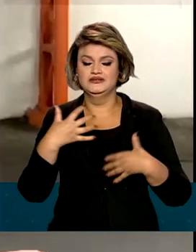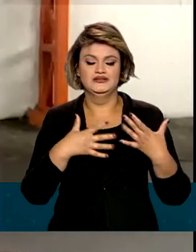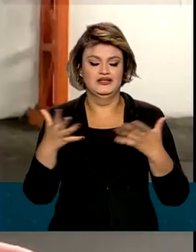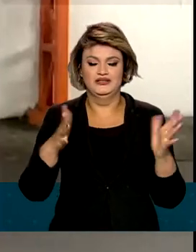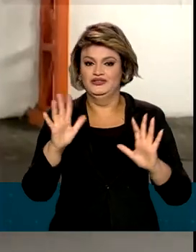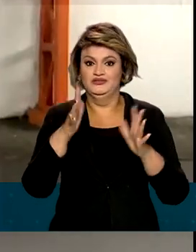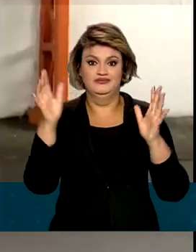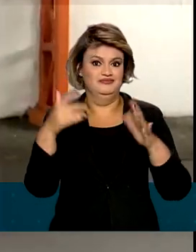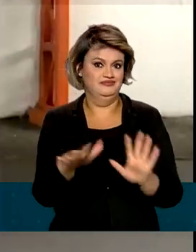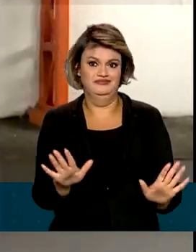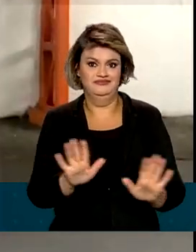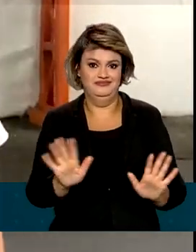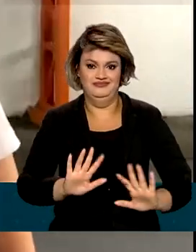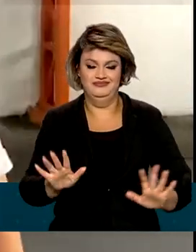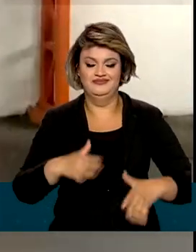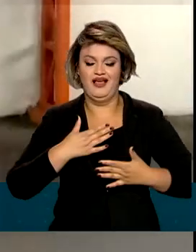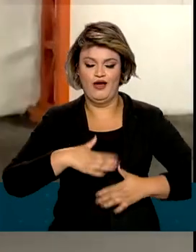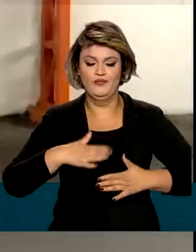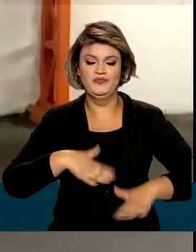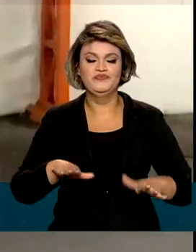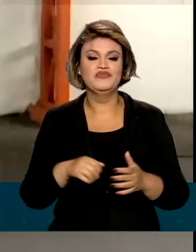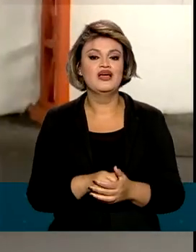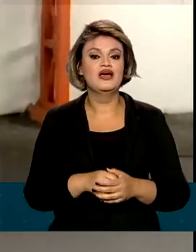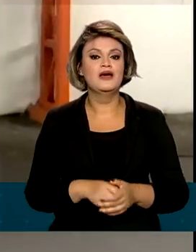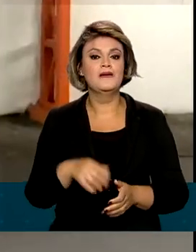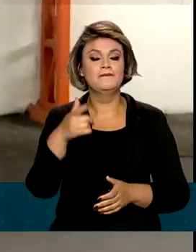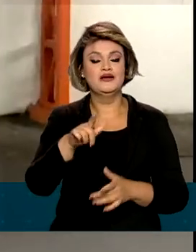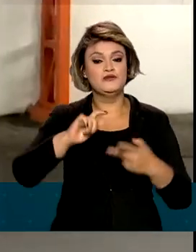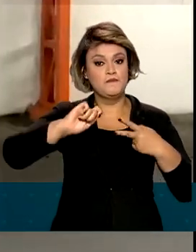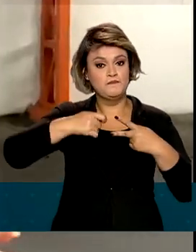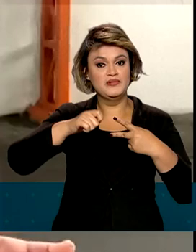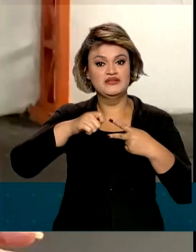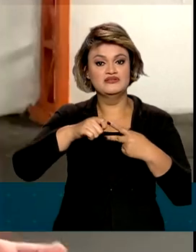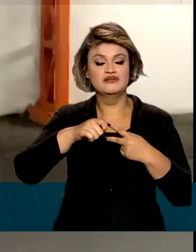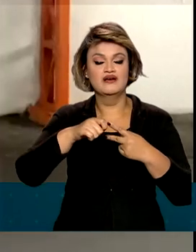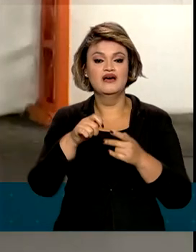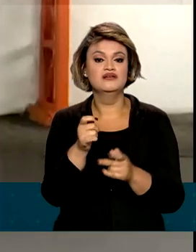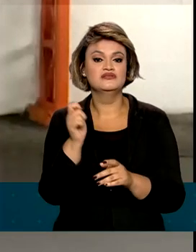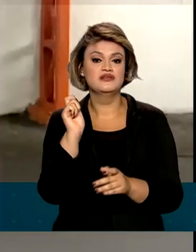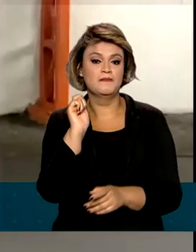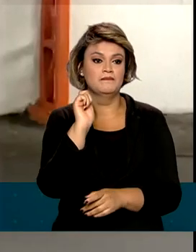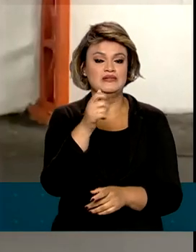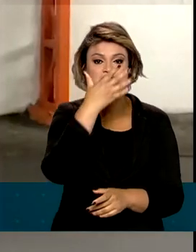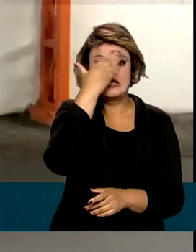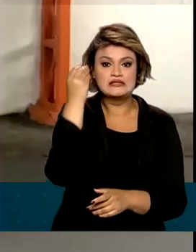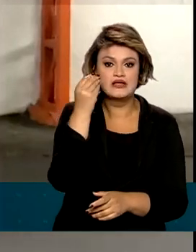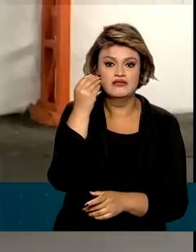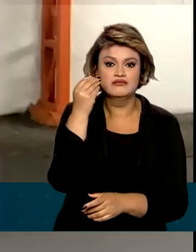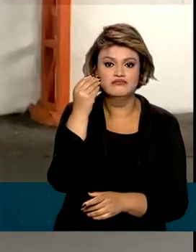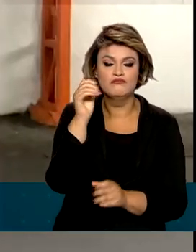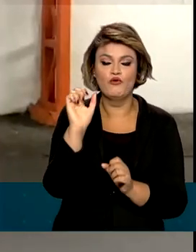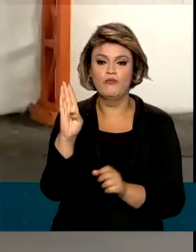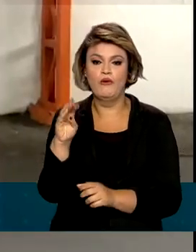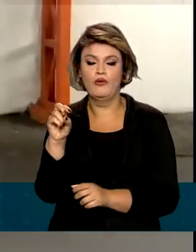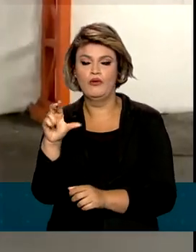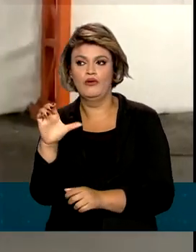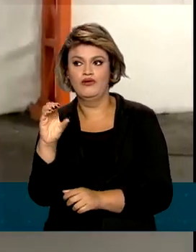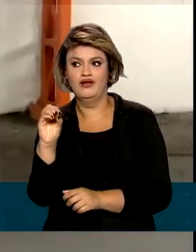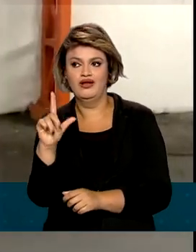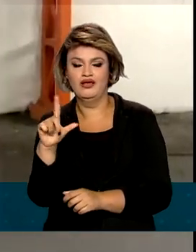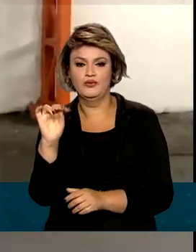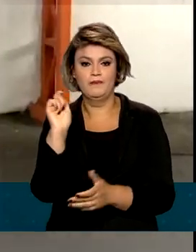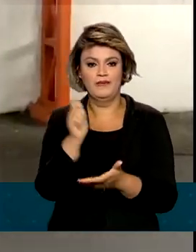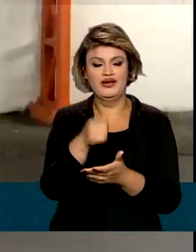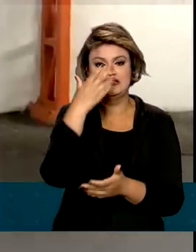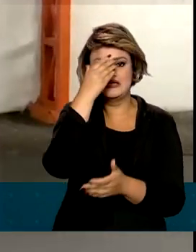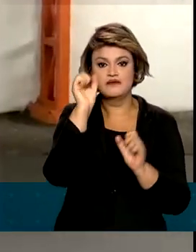última coisa que o estudante precisa nesse momento. Além do que, com o PIX, é aquele negócio que você não consegue esquecer de pagar o boleto. Então, eu achei